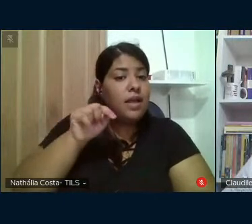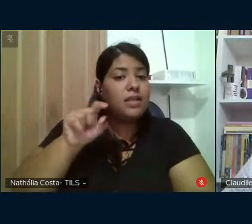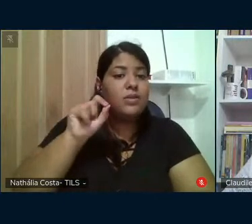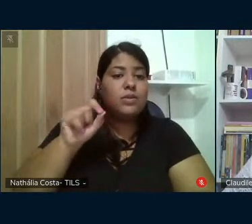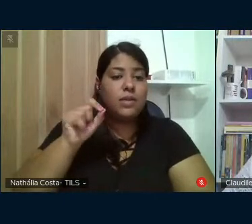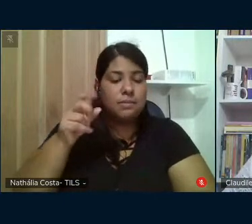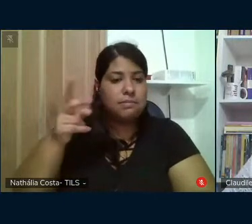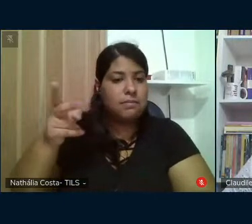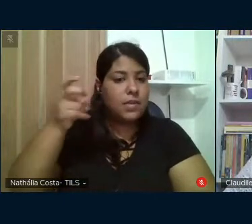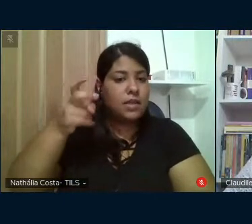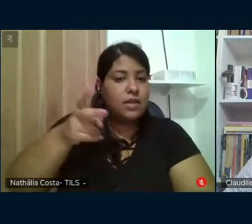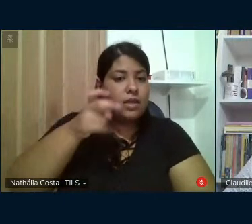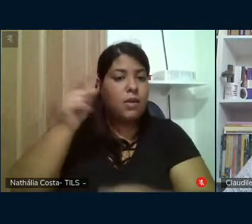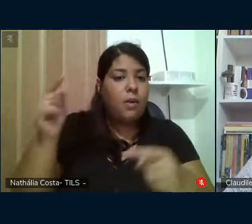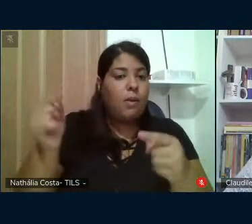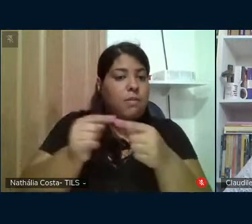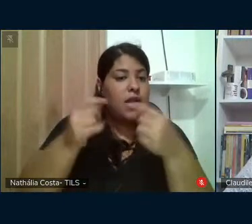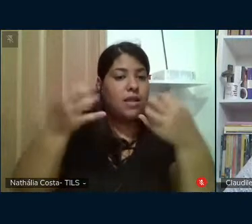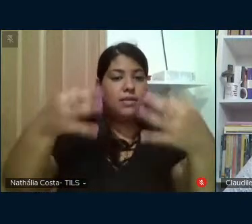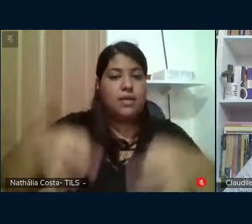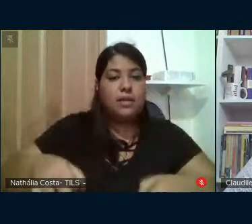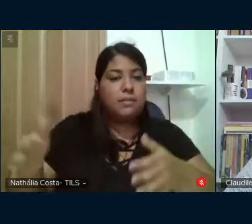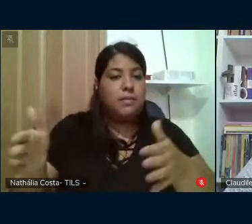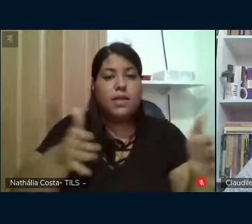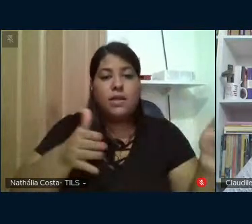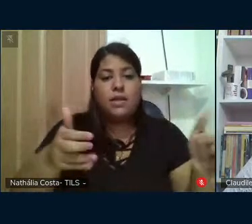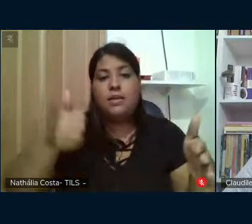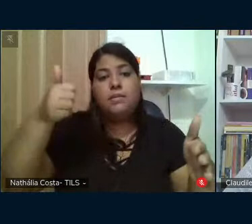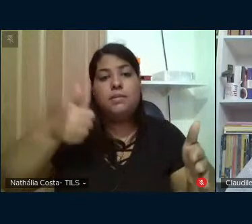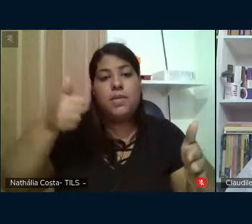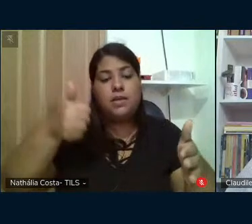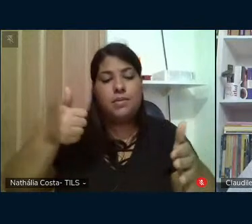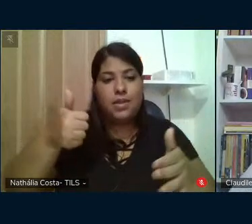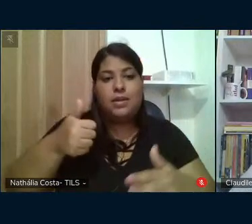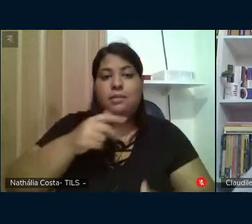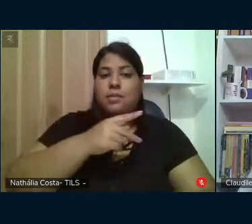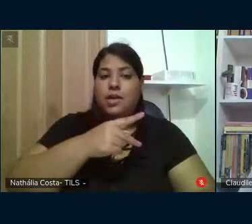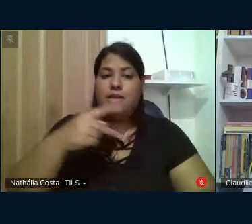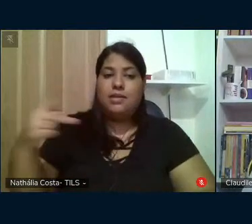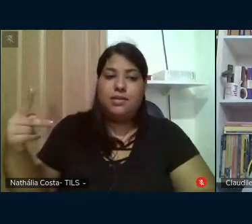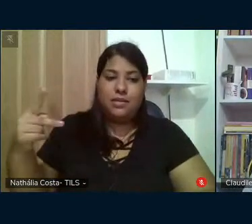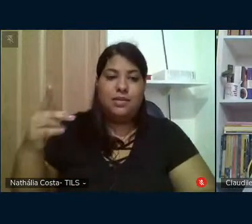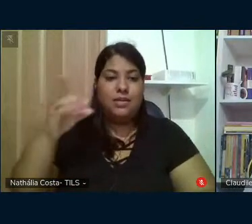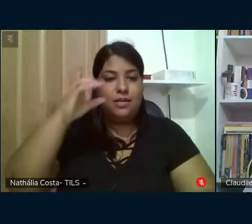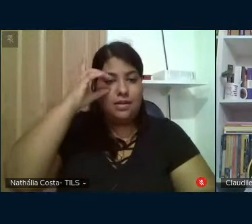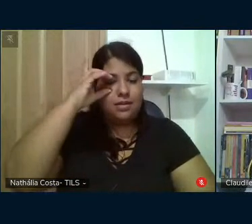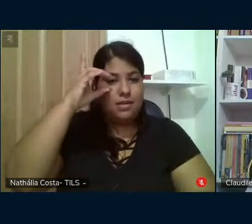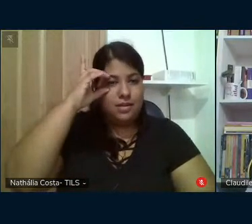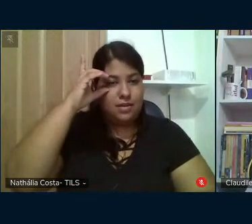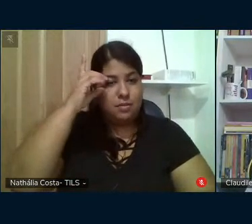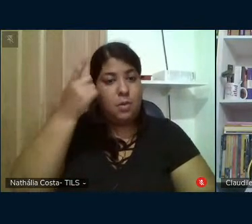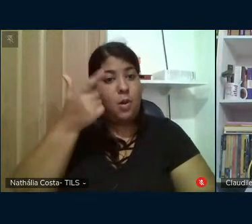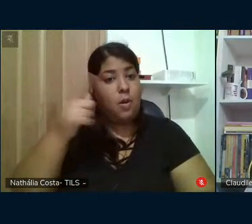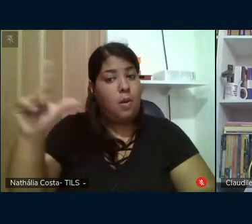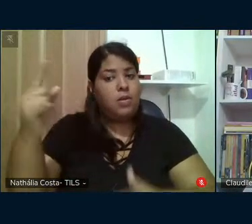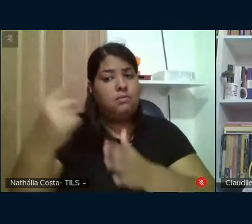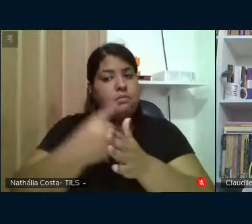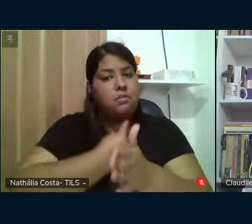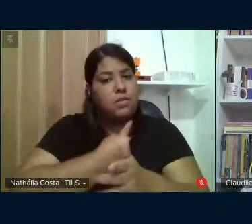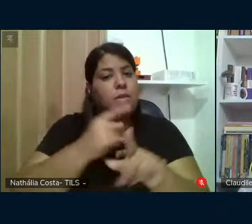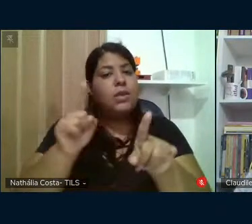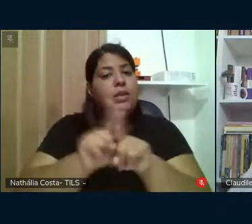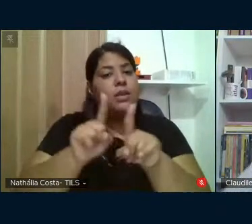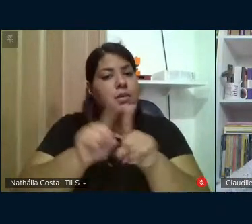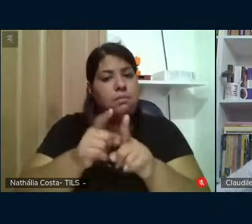vislumbrava condiz exatamente com o período do primeiro mandato da presidenta Dilma Rousseff. Outras perguntas certamente